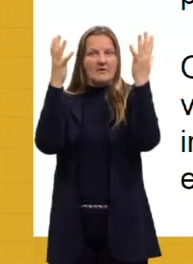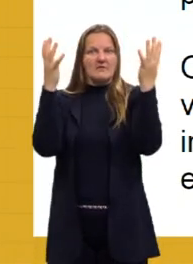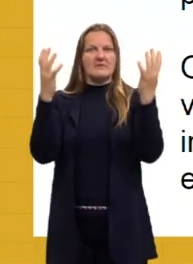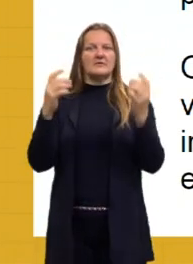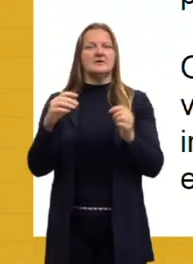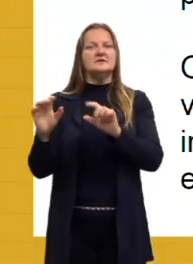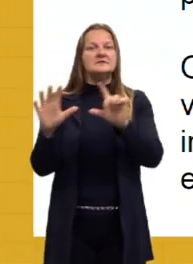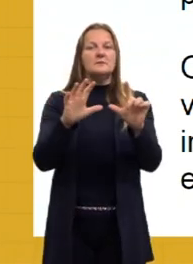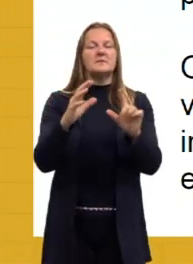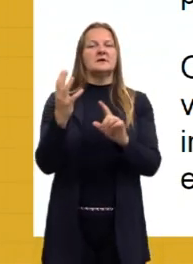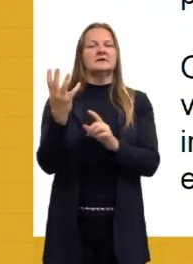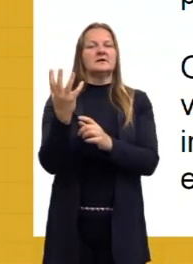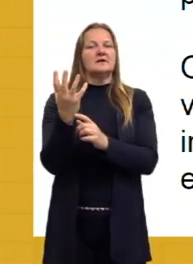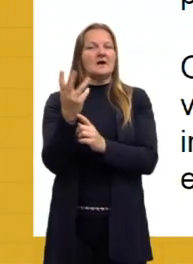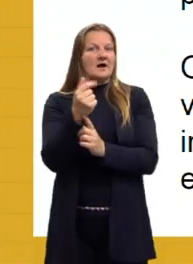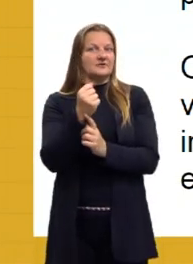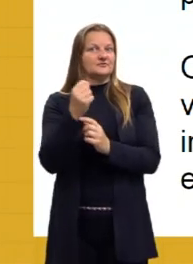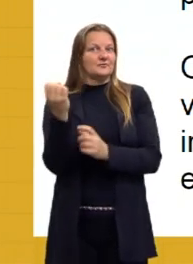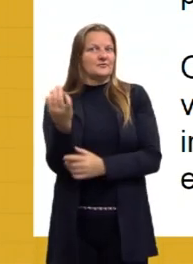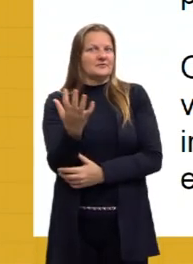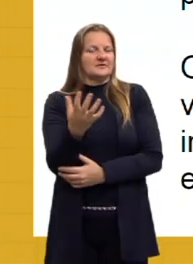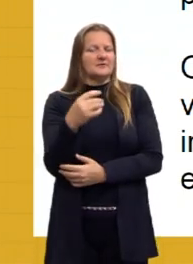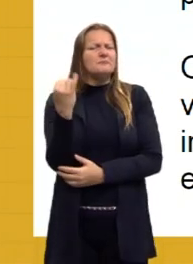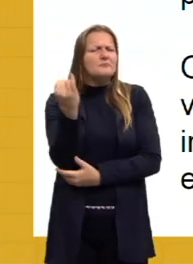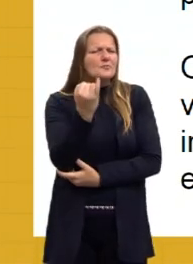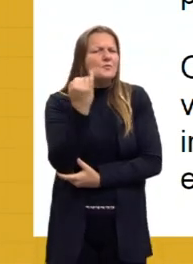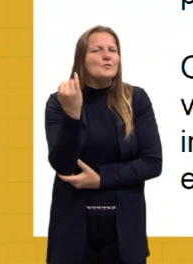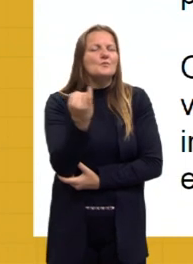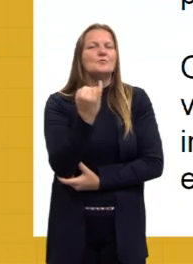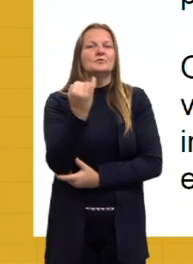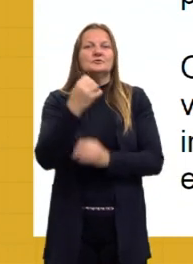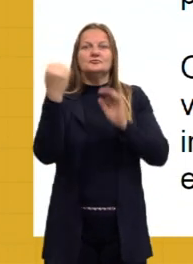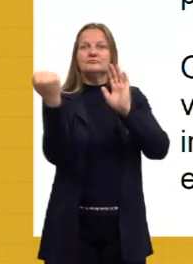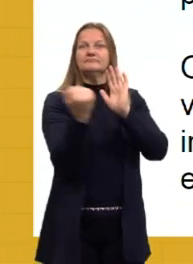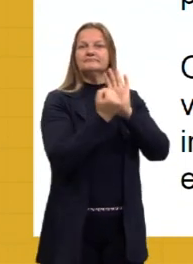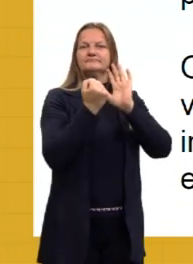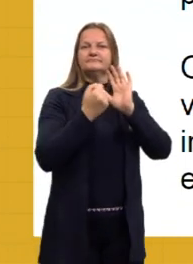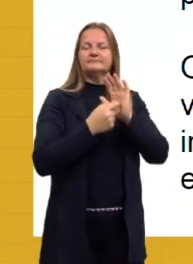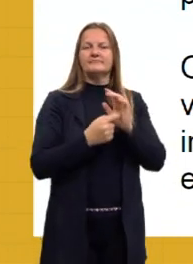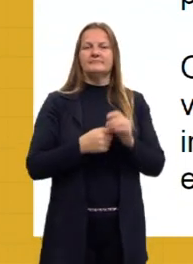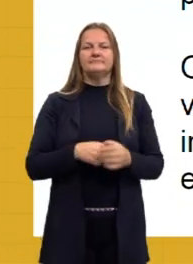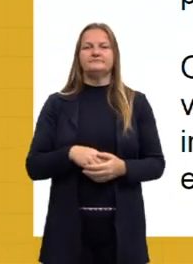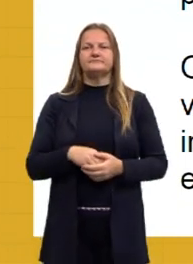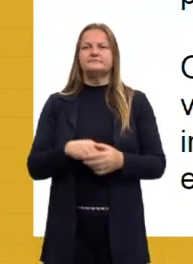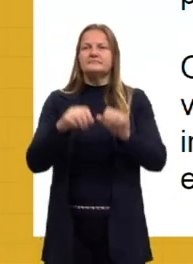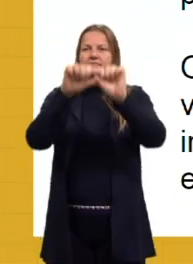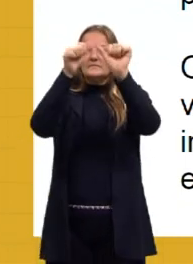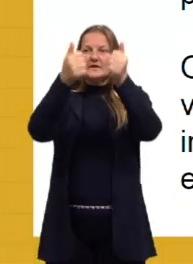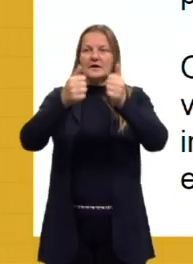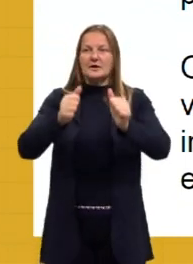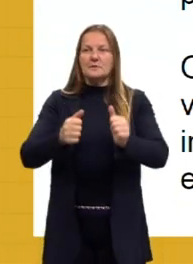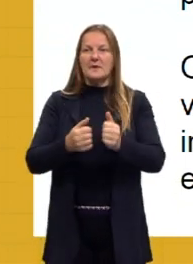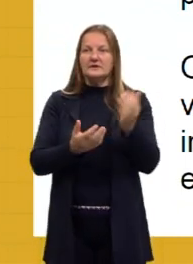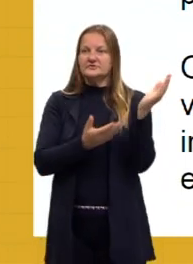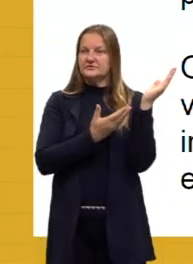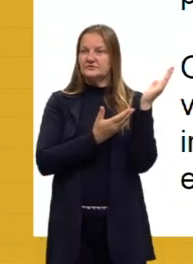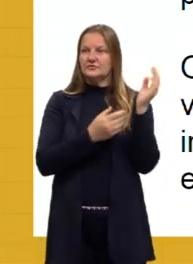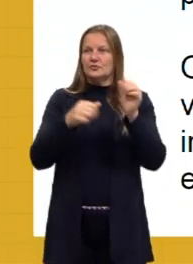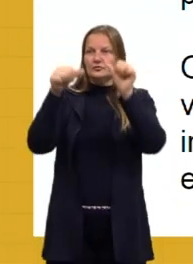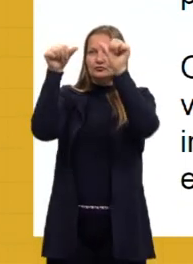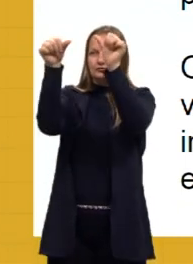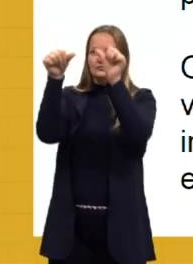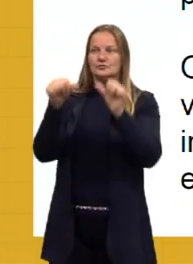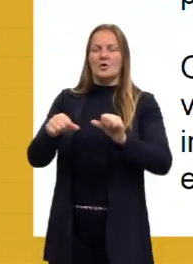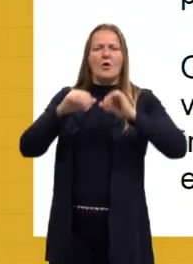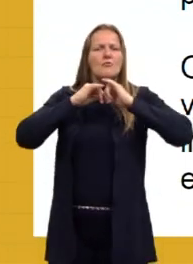então, da Semana de Arte Moderna. E, como a Débora falou, a gente colocou aqui para vocês a imagem, como se fosse assim,